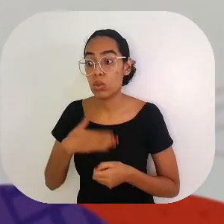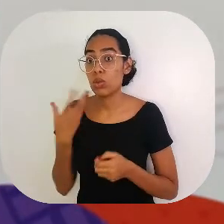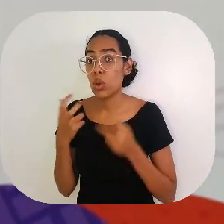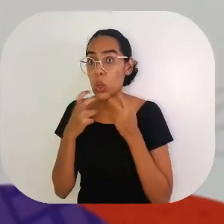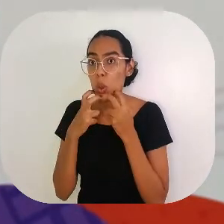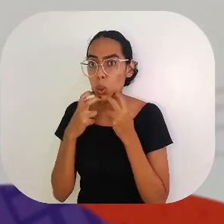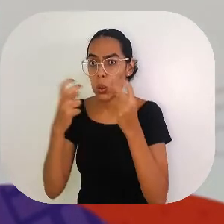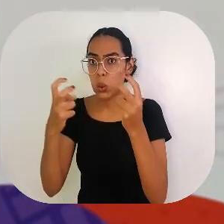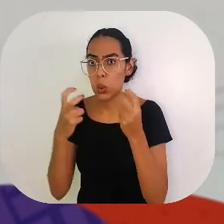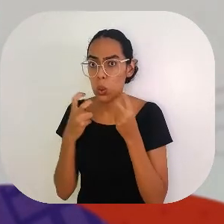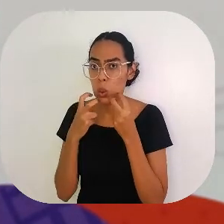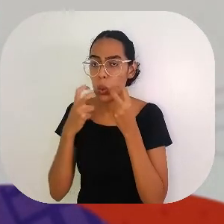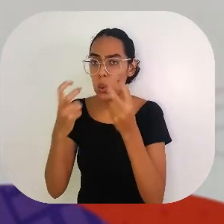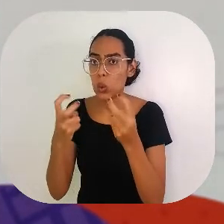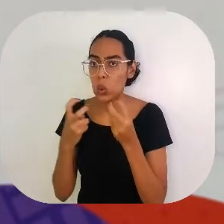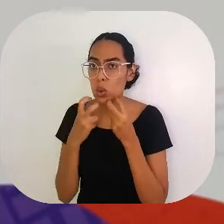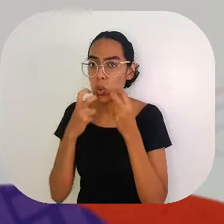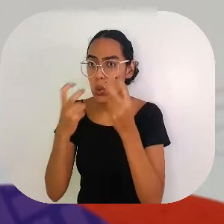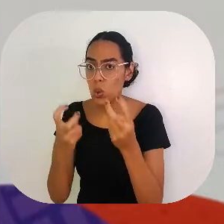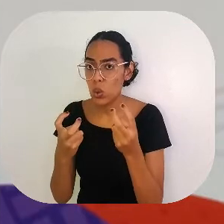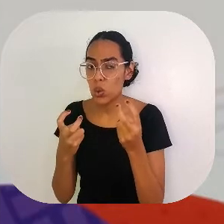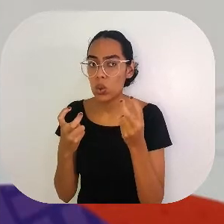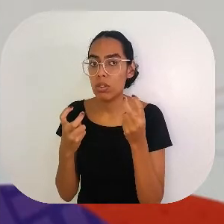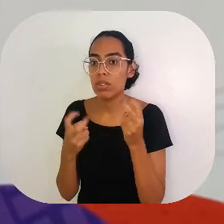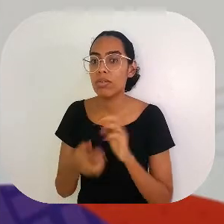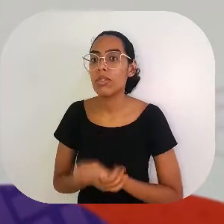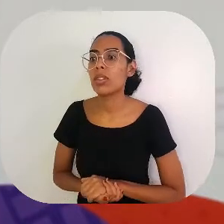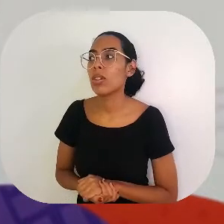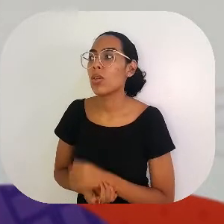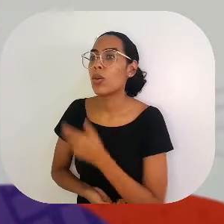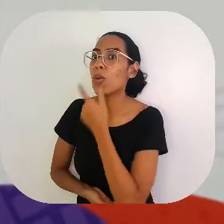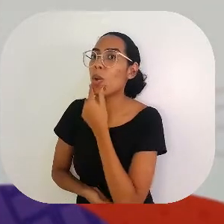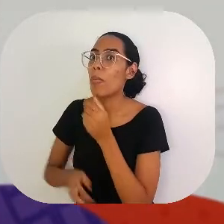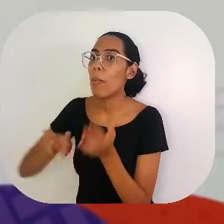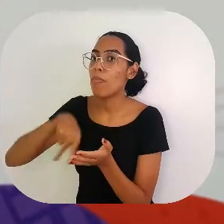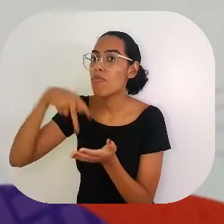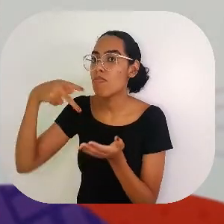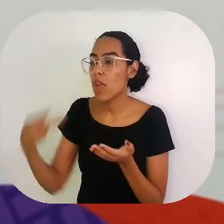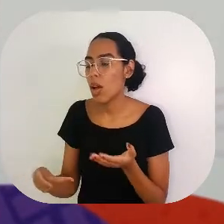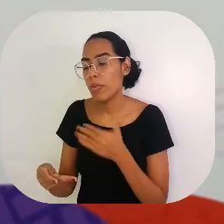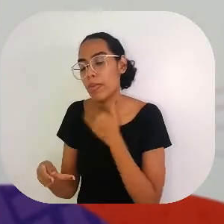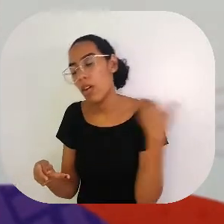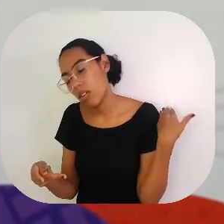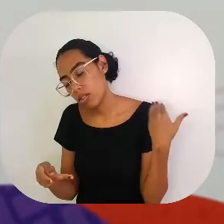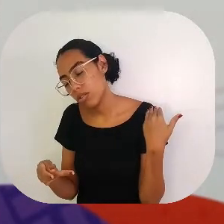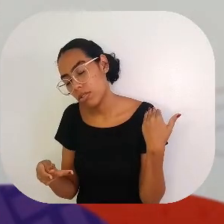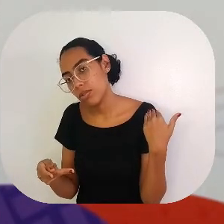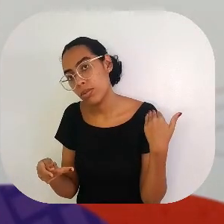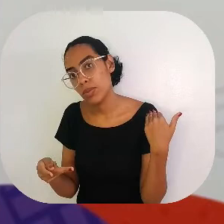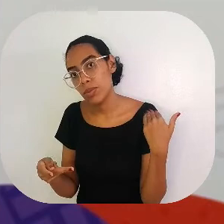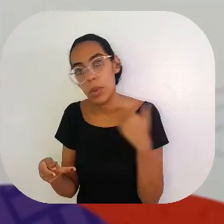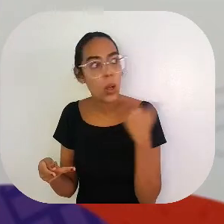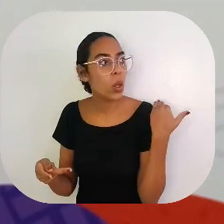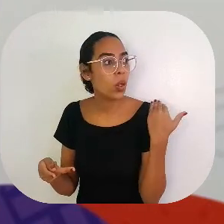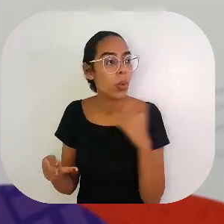assustou e deu três urros de uma vez. Um, dois, três. O homem caiu no chão e disse, Tô morto.